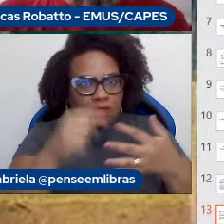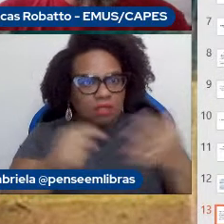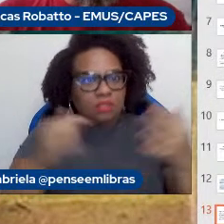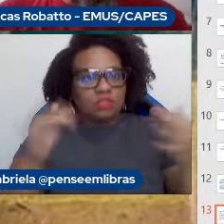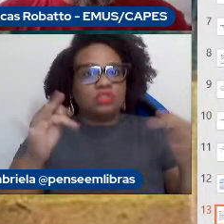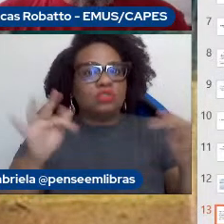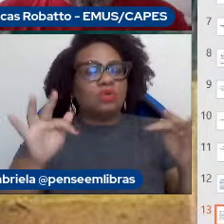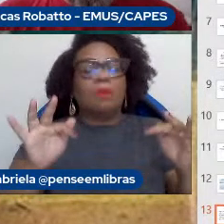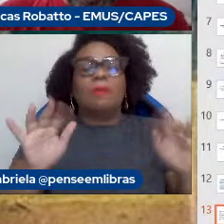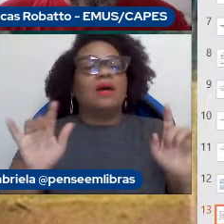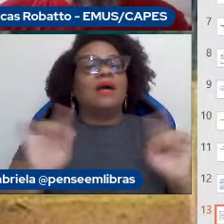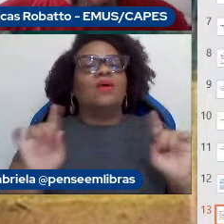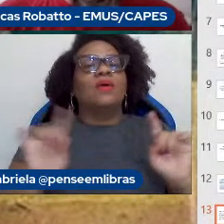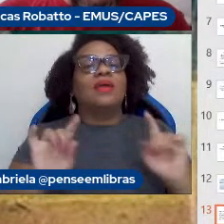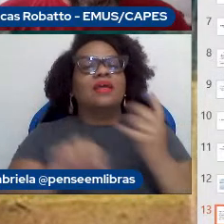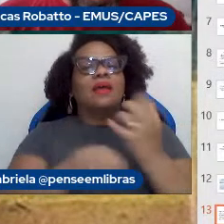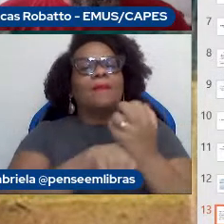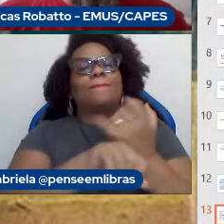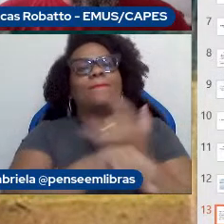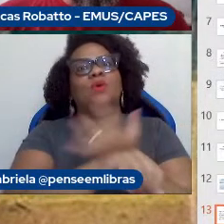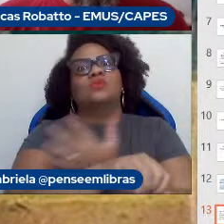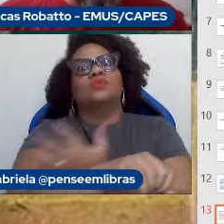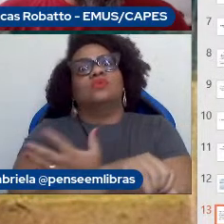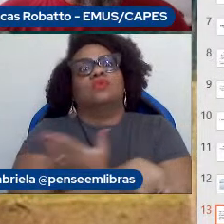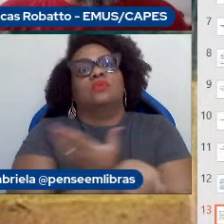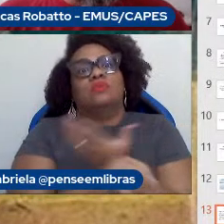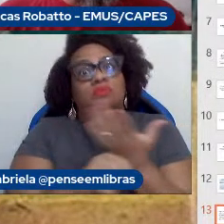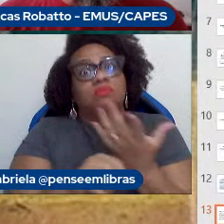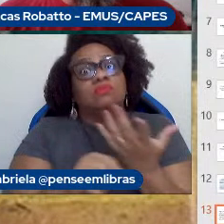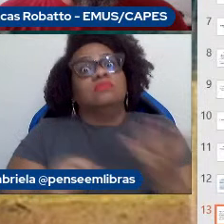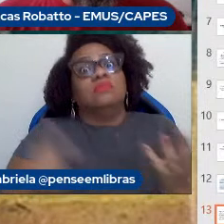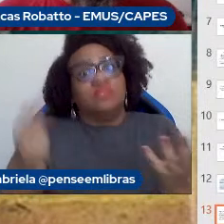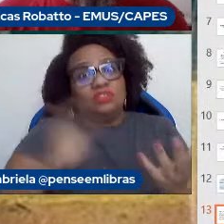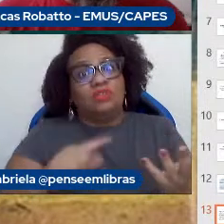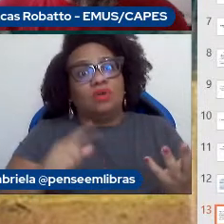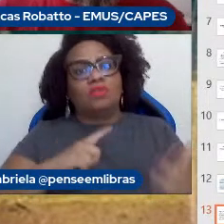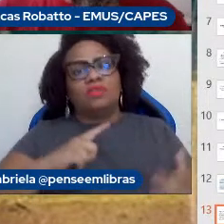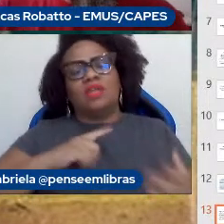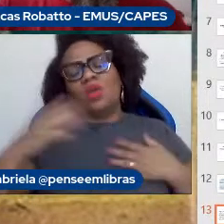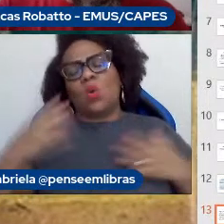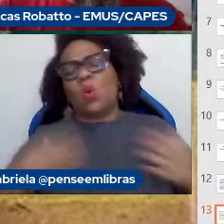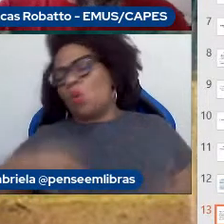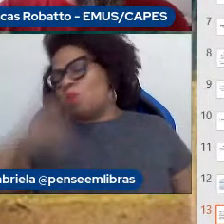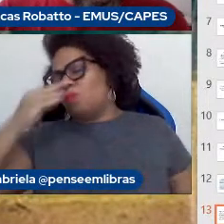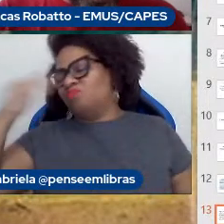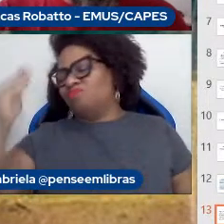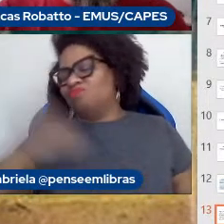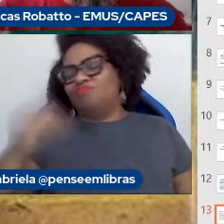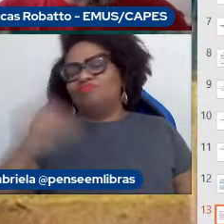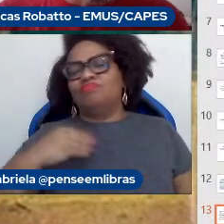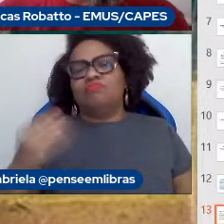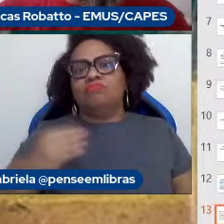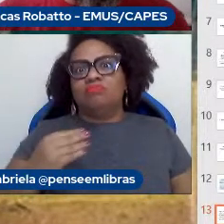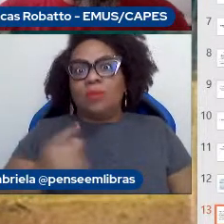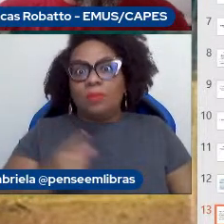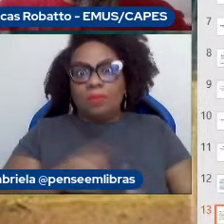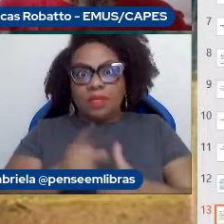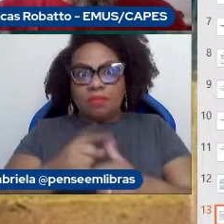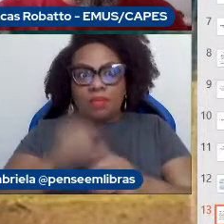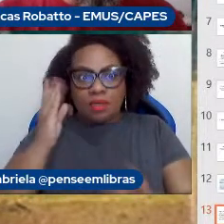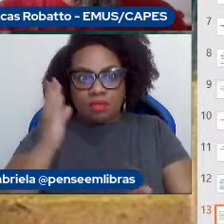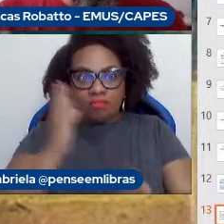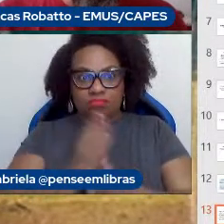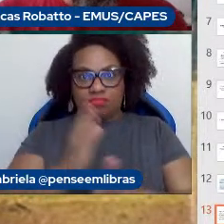emocionais que se tratam, ou seja, mais uma vez, existe essa negação do corpo, quer dizer, a dor primeiro identificada, pelo menos pela